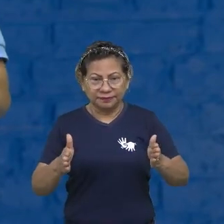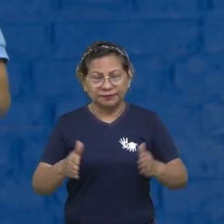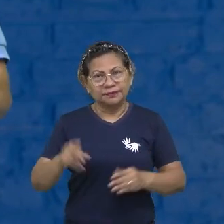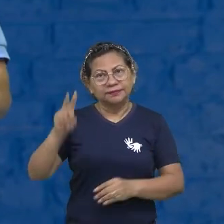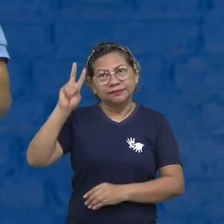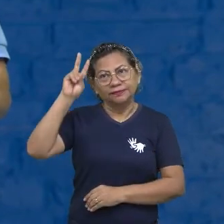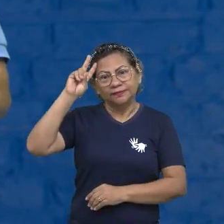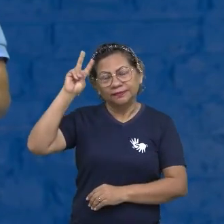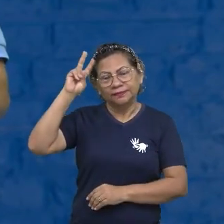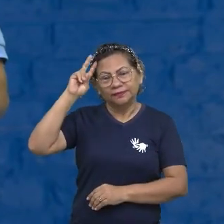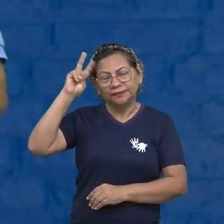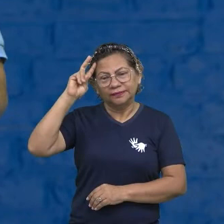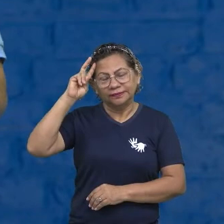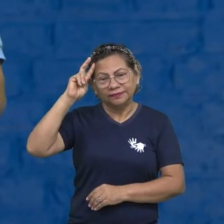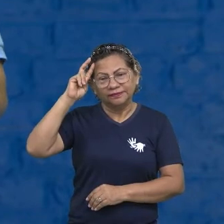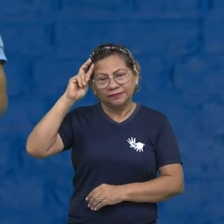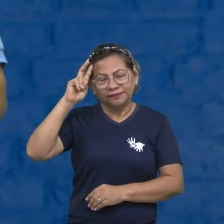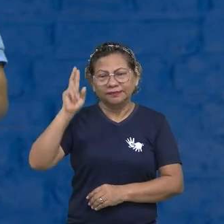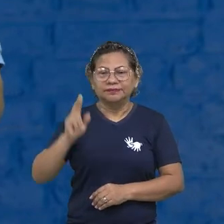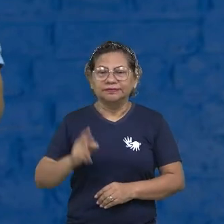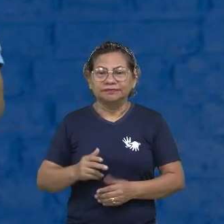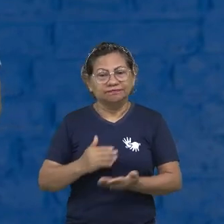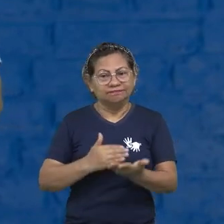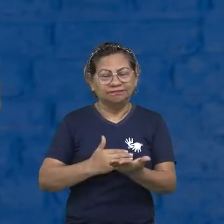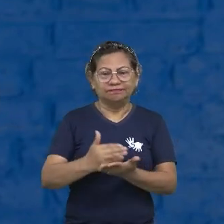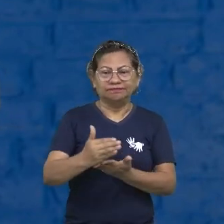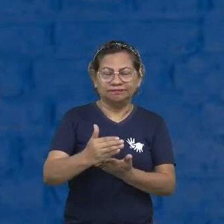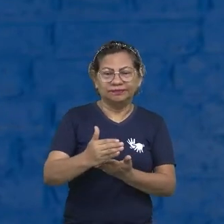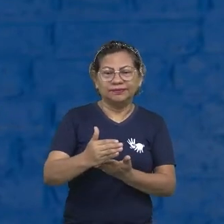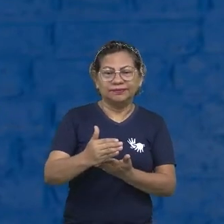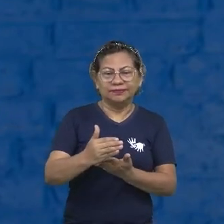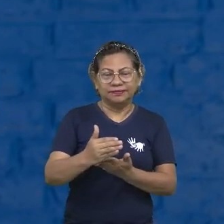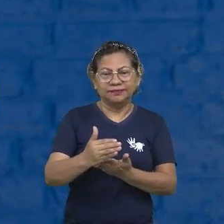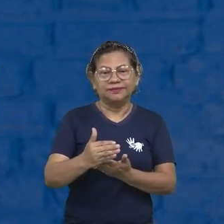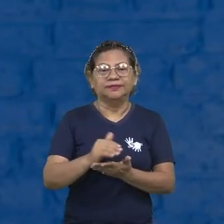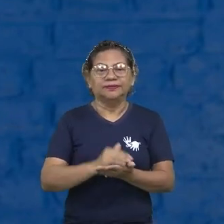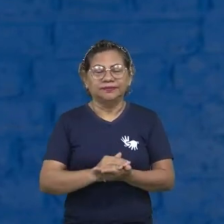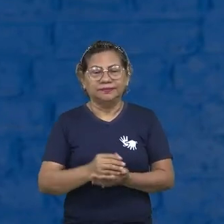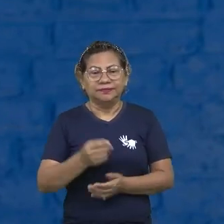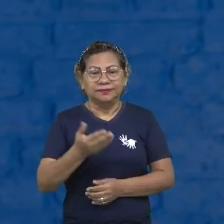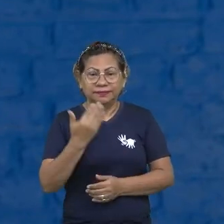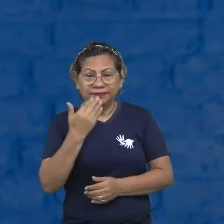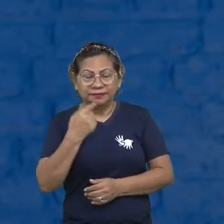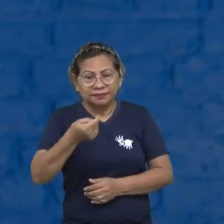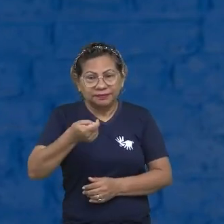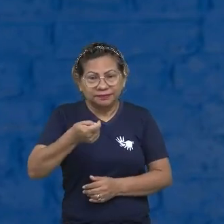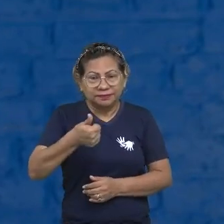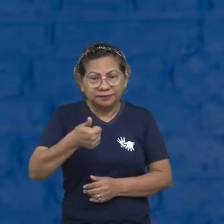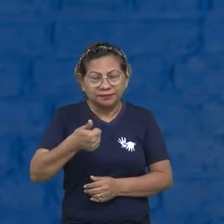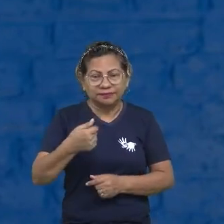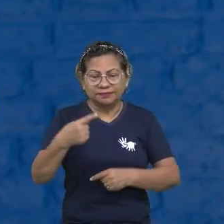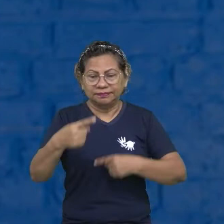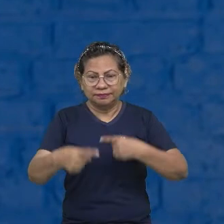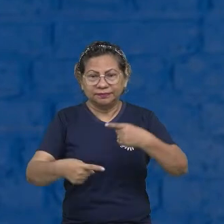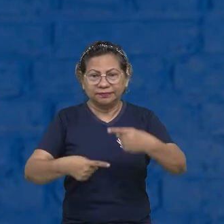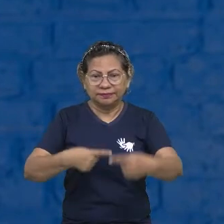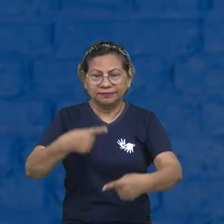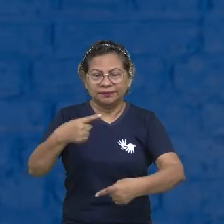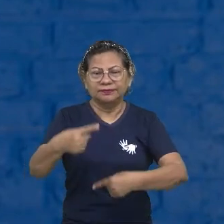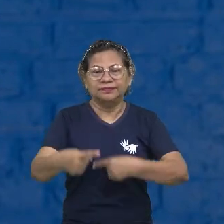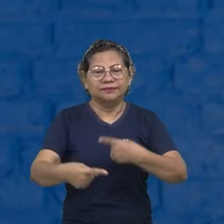dieta. E vai passando, passando, passando. E nunca começa. Certo?